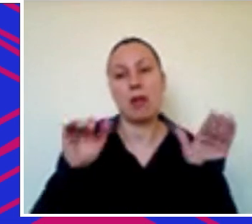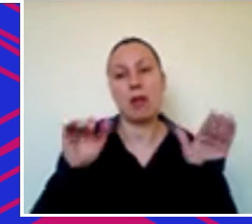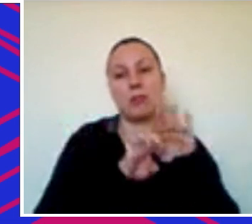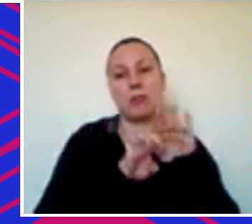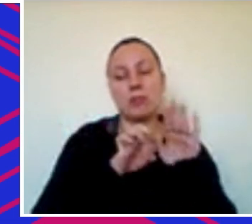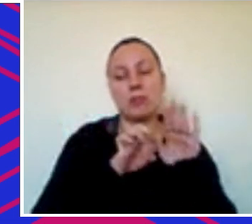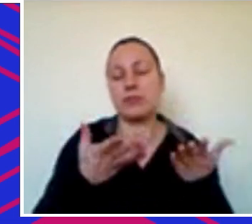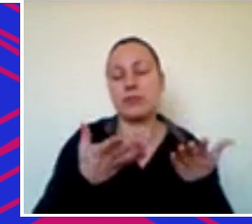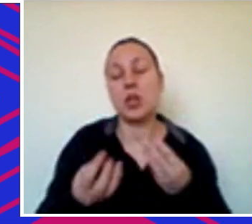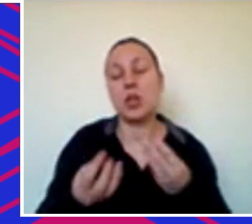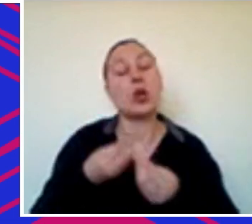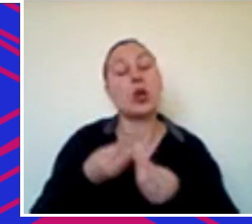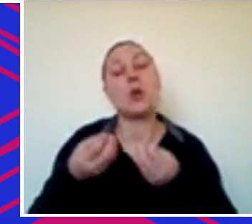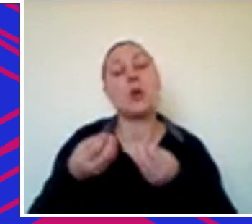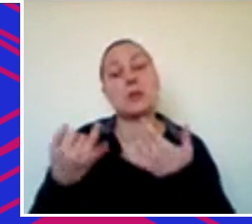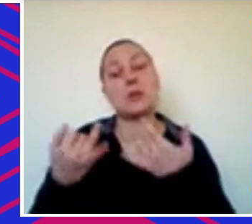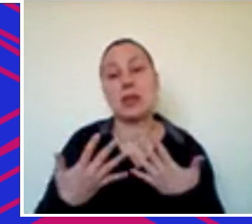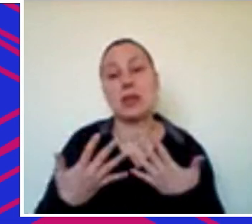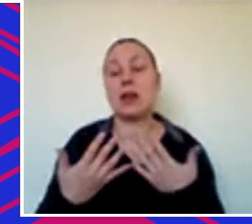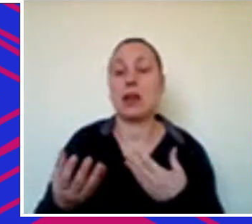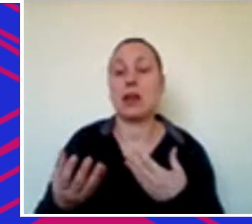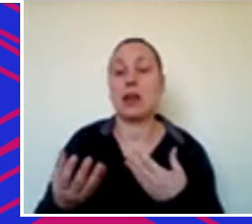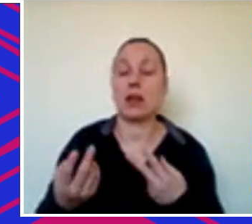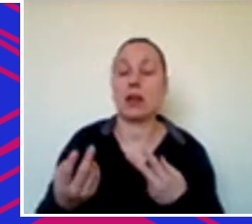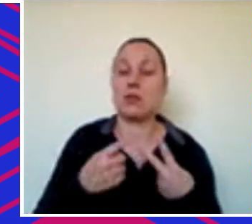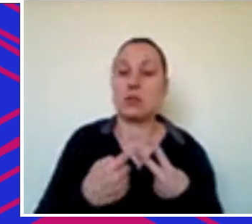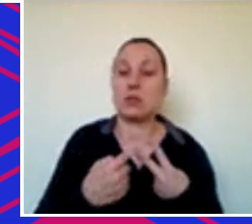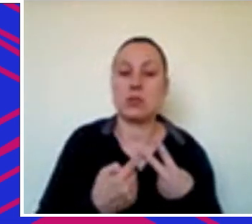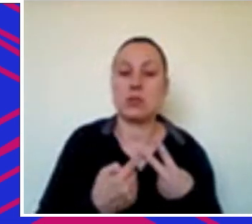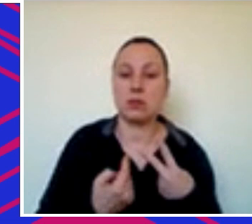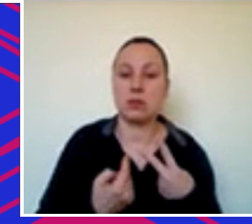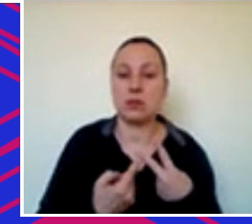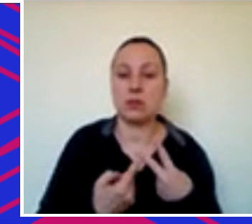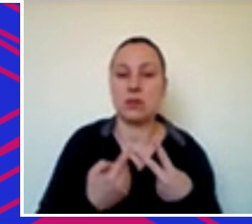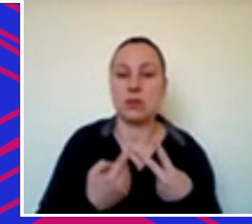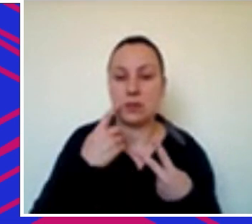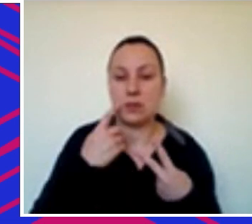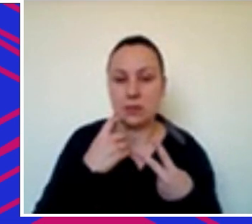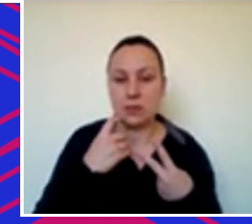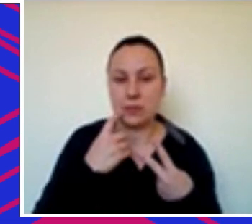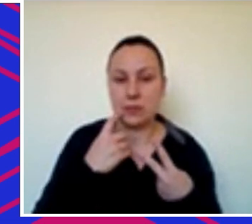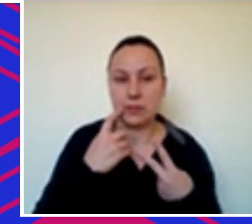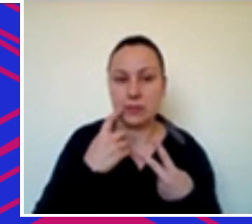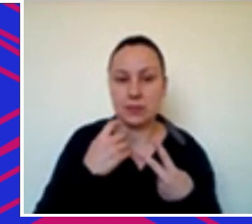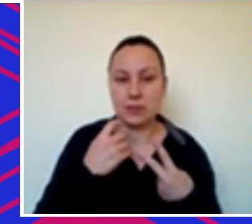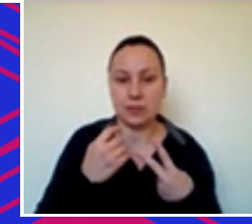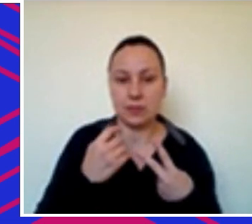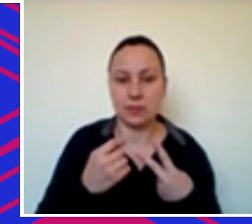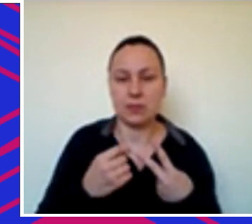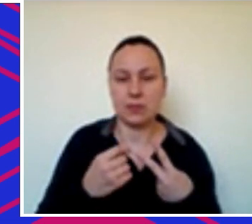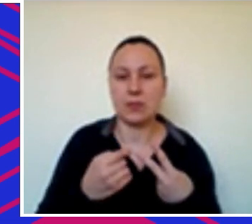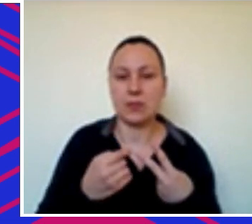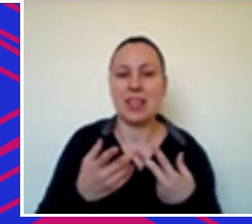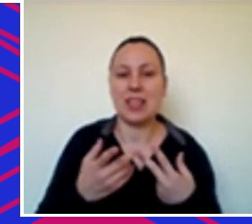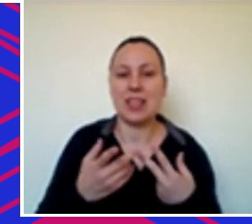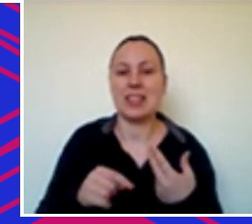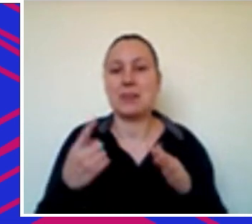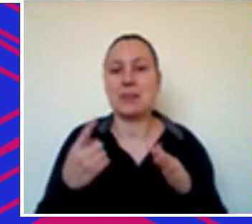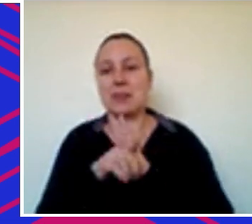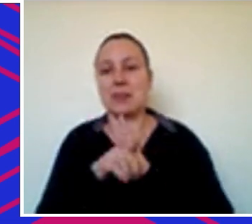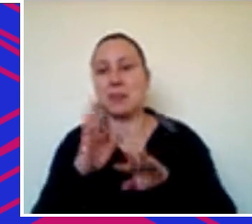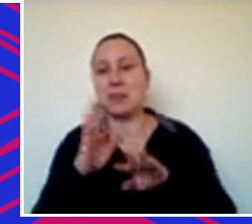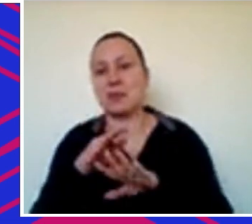fala um pouco dessas duas coisas para a gente e enfim entra um pouco nisso e depois tem mais perguntas